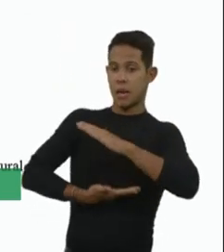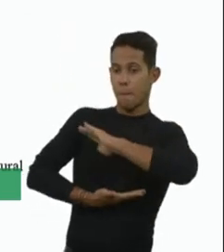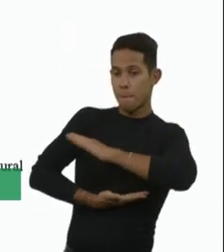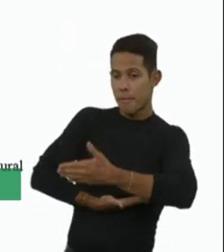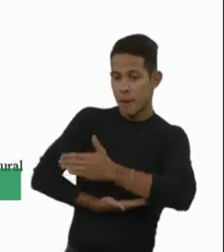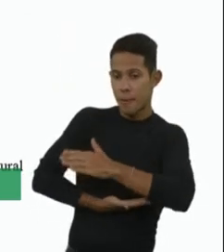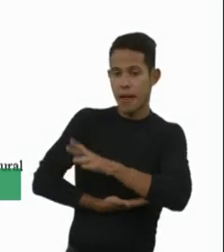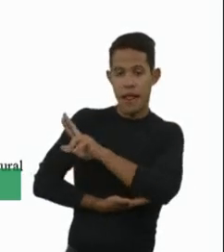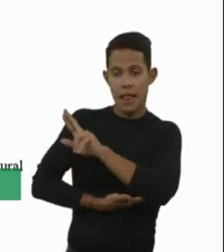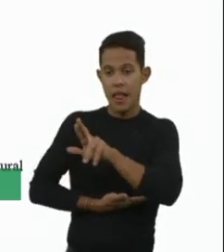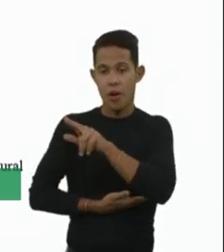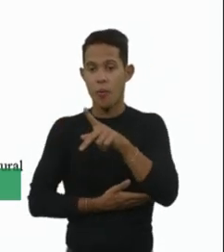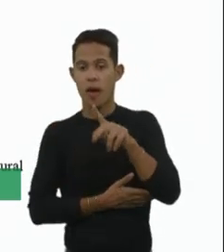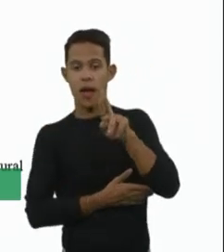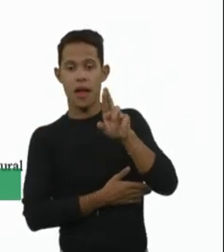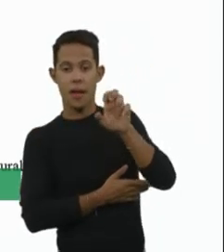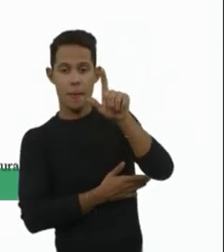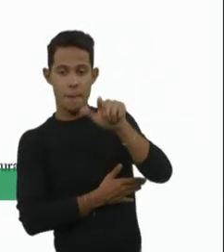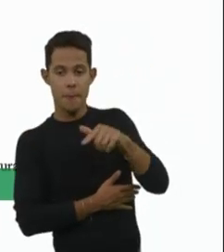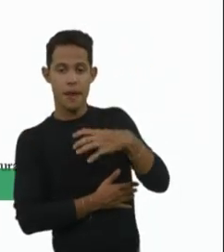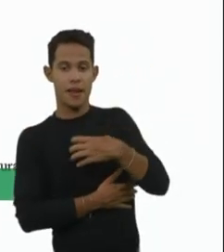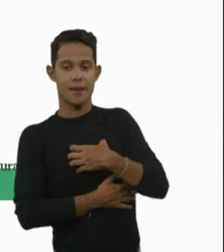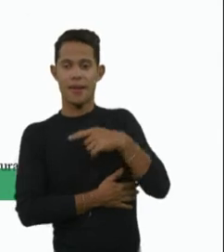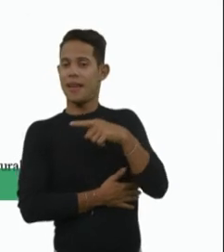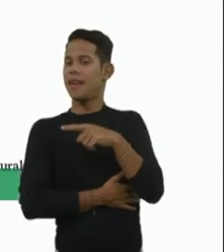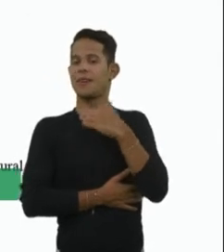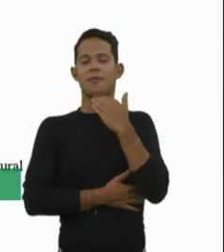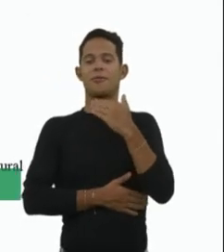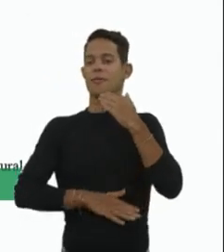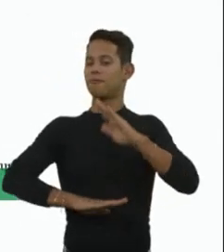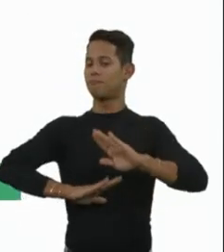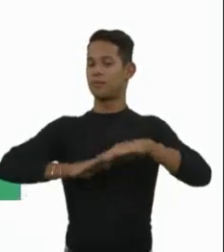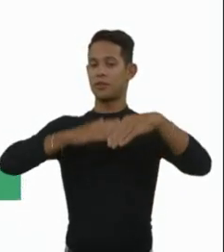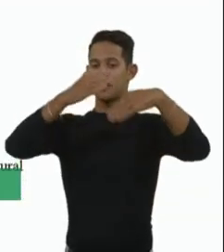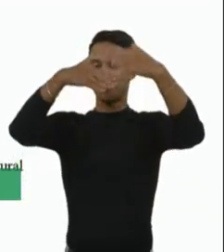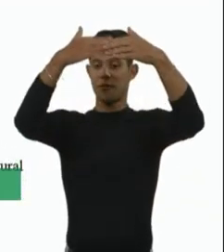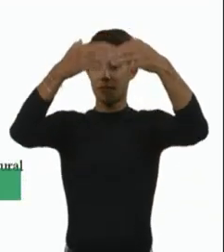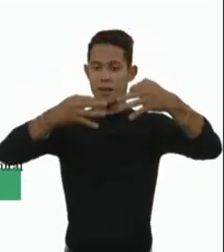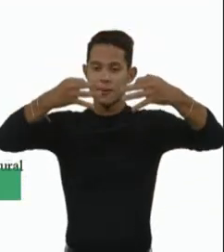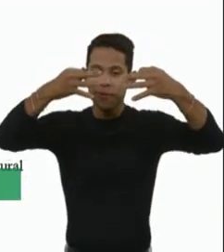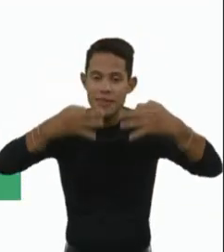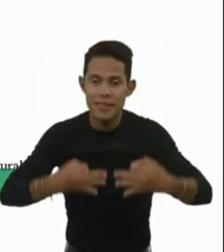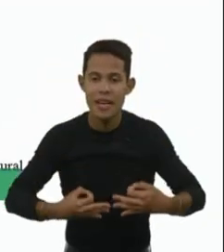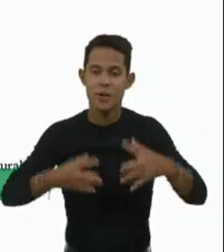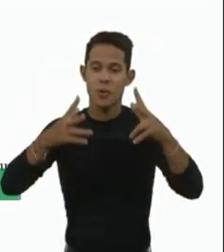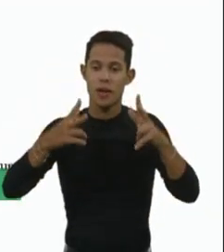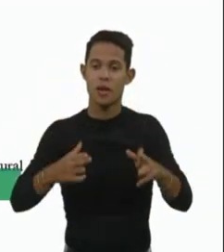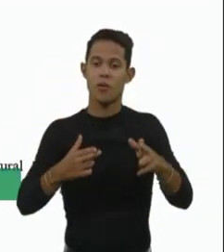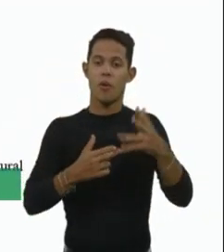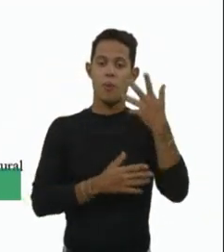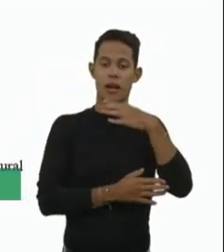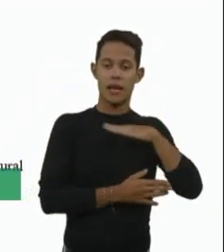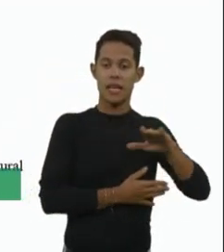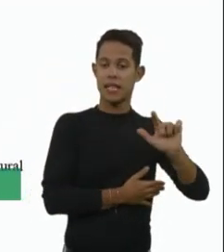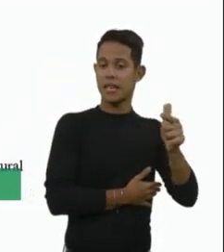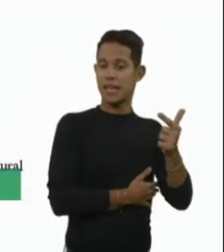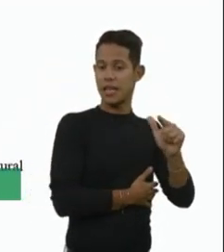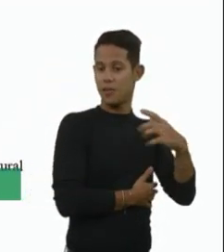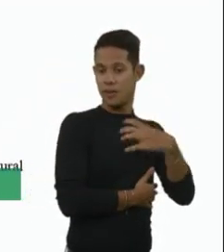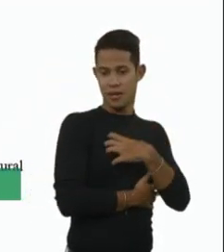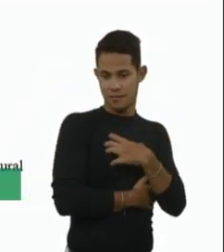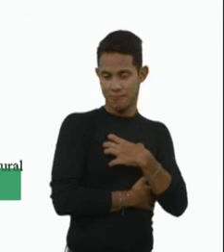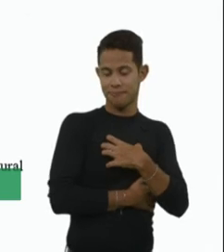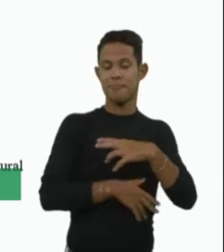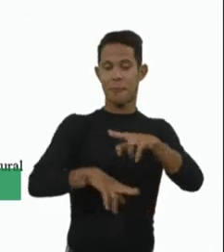ele não vai mais ter, assim, esse desenvolvimento pleno como se fosse uma criança pré-assintomática, então, nós estamos